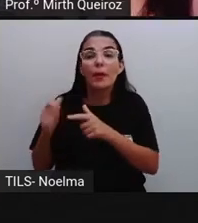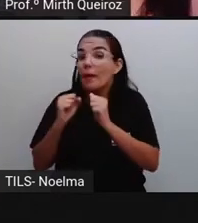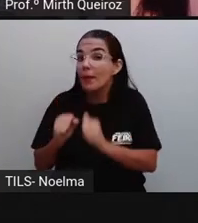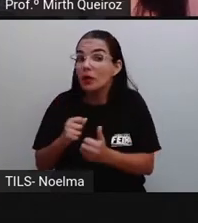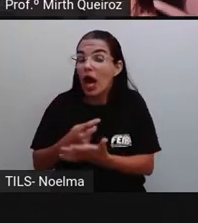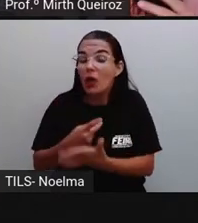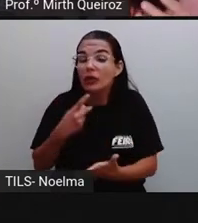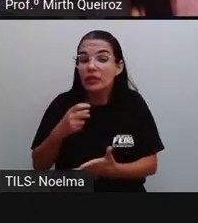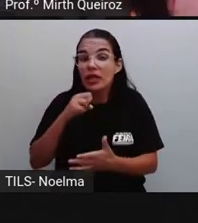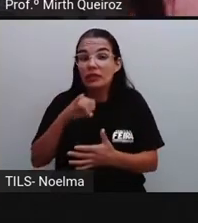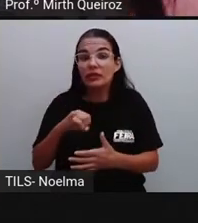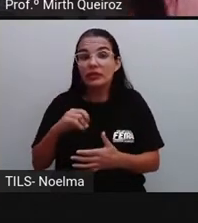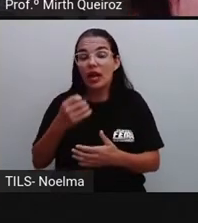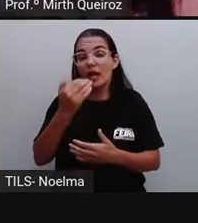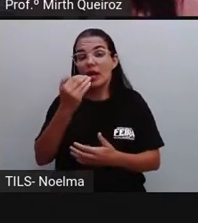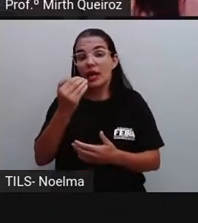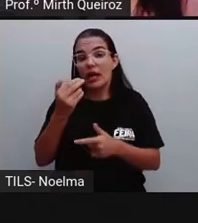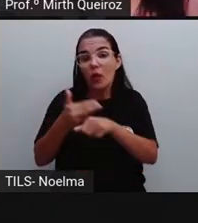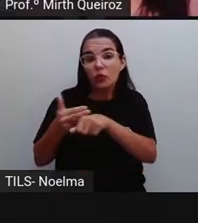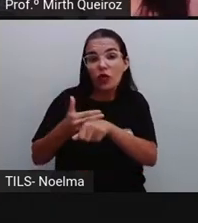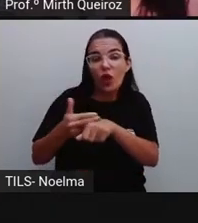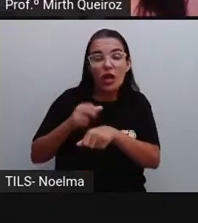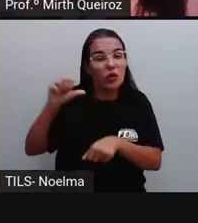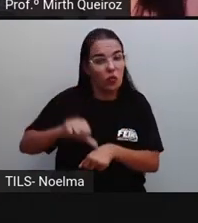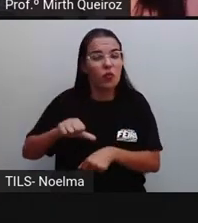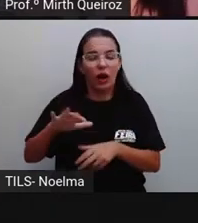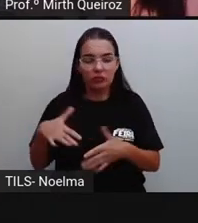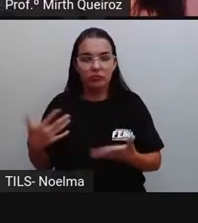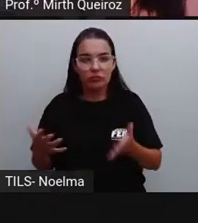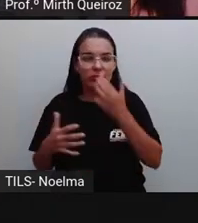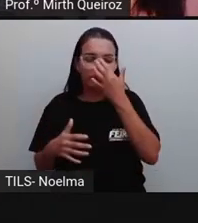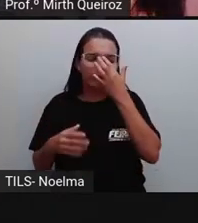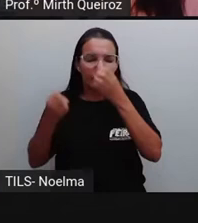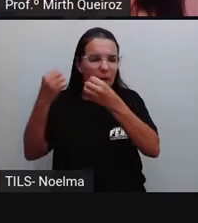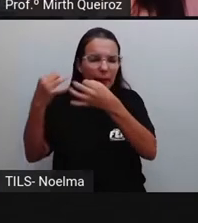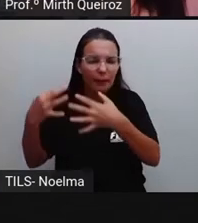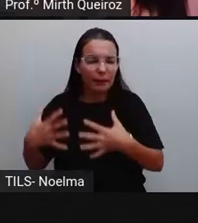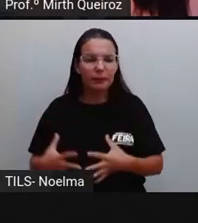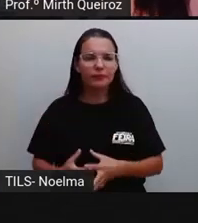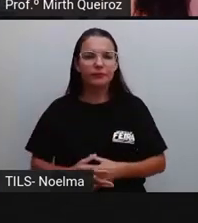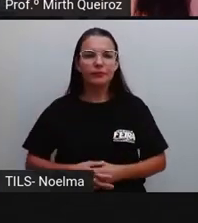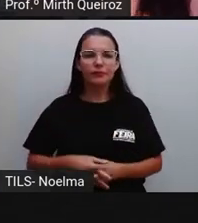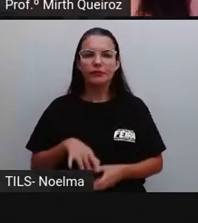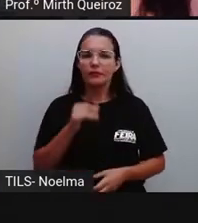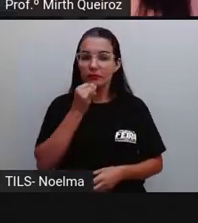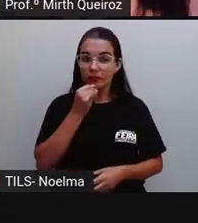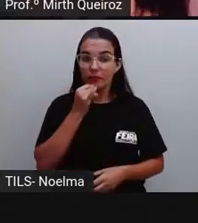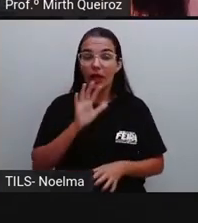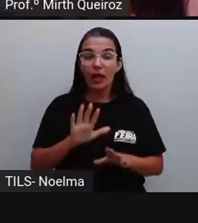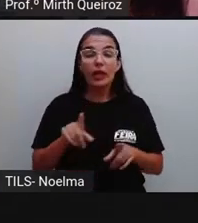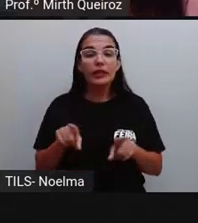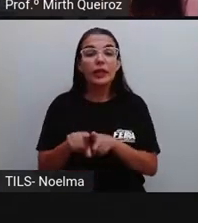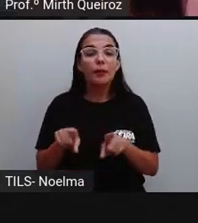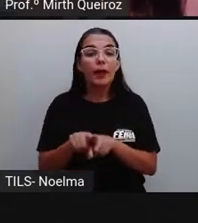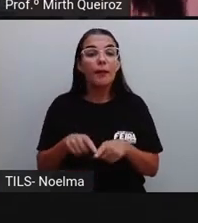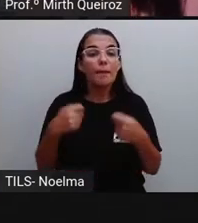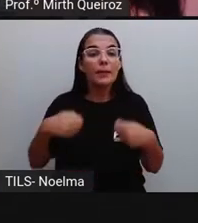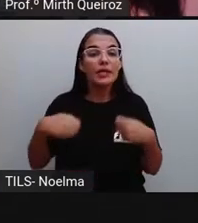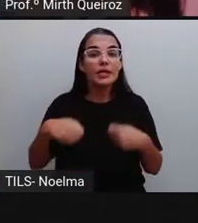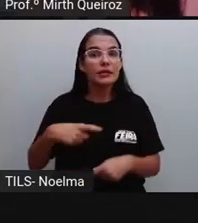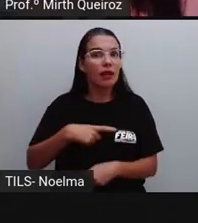gente teve com essa mercadoria, certo? A presença do destinatário e remetente.